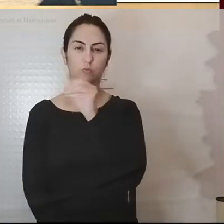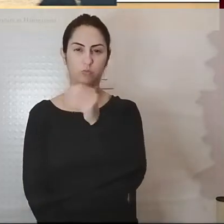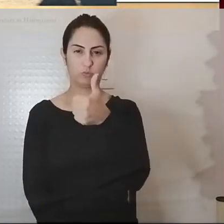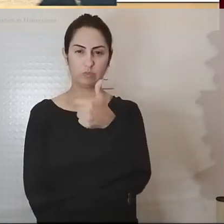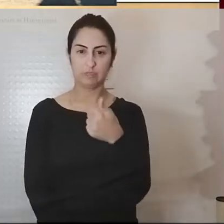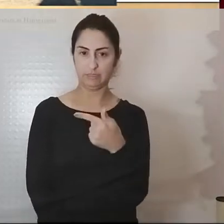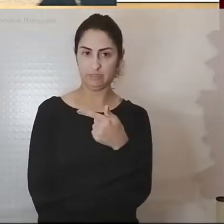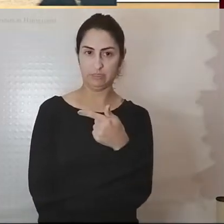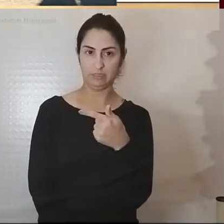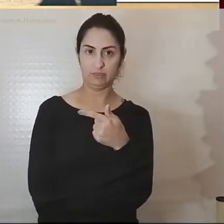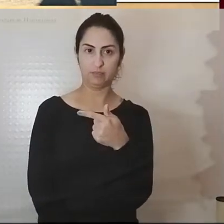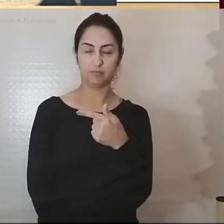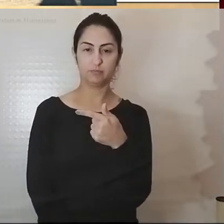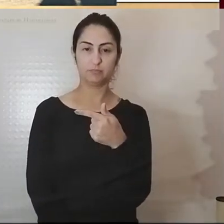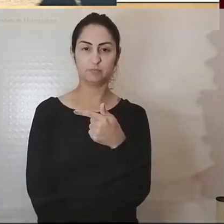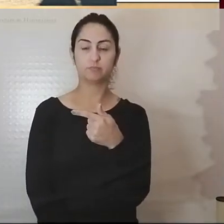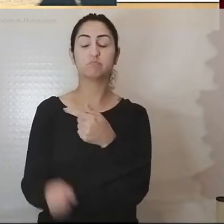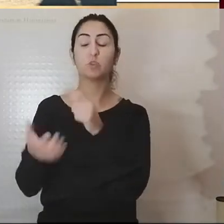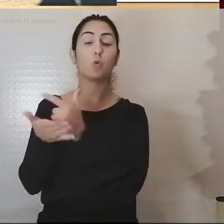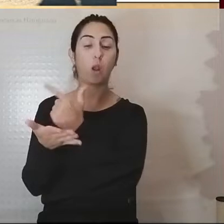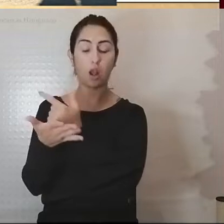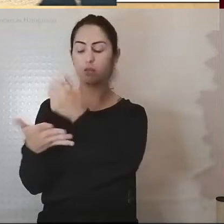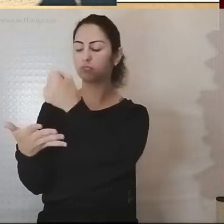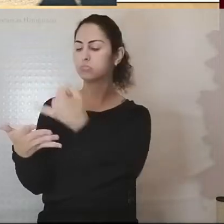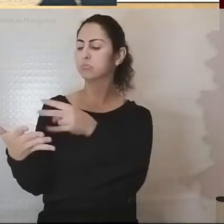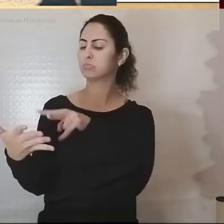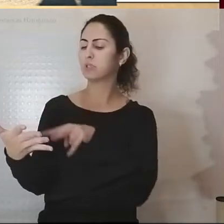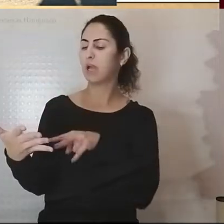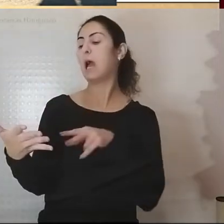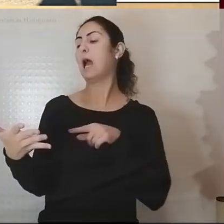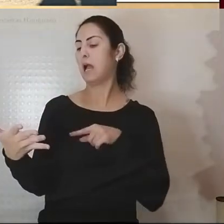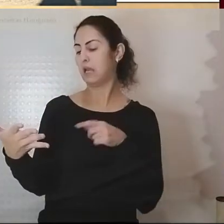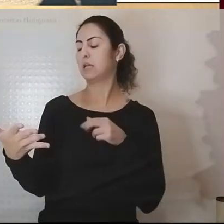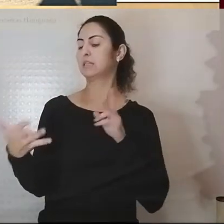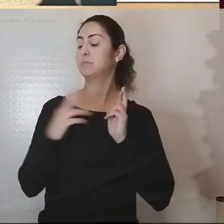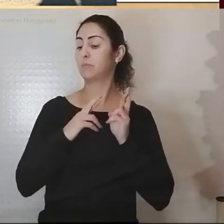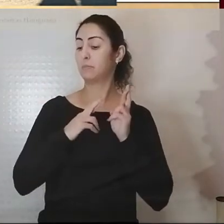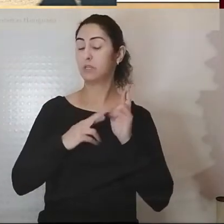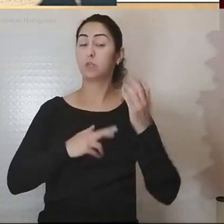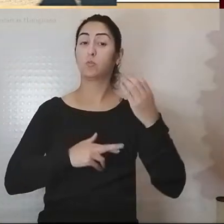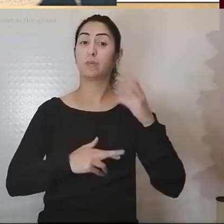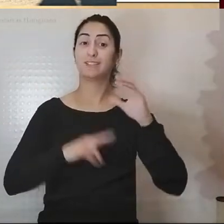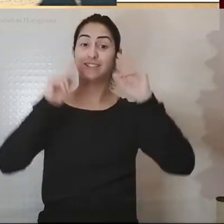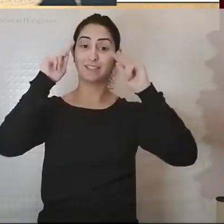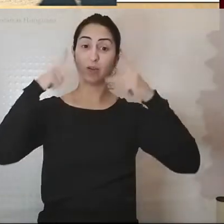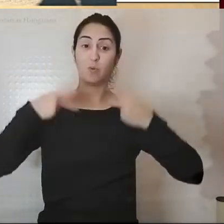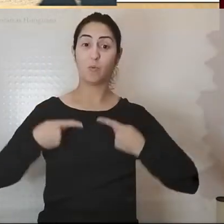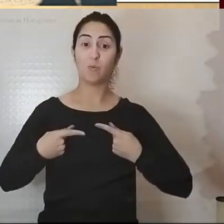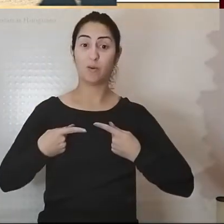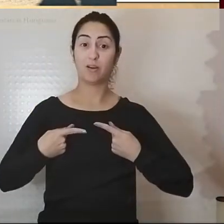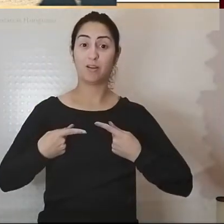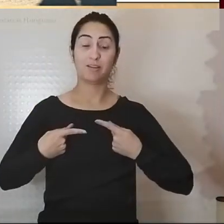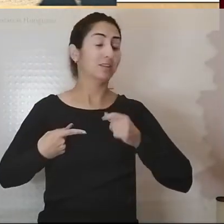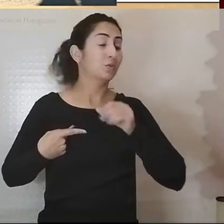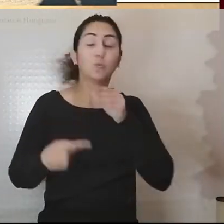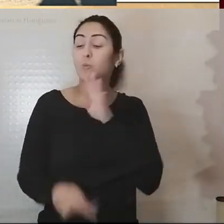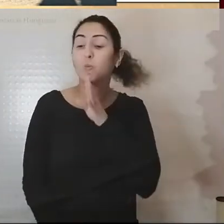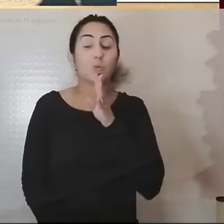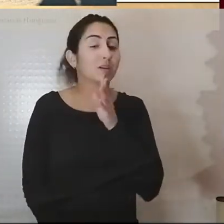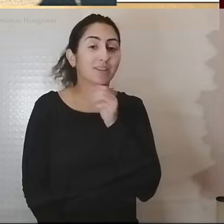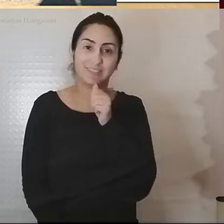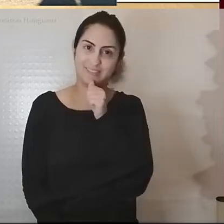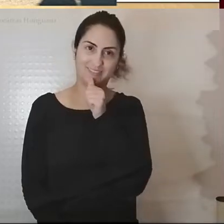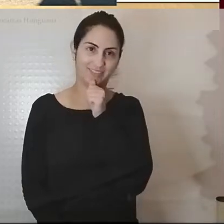e que eles dizem que estamos perante uma ciência humana do incerto e do desconhecido, onde